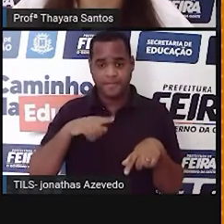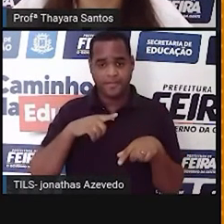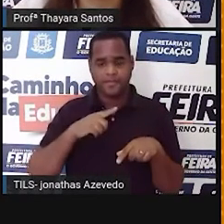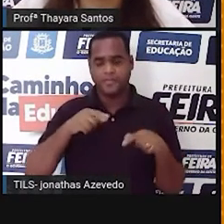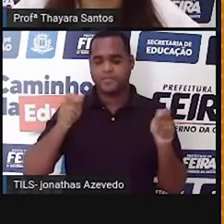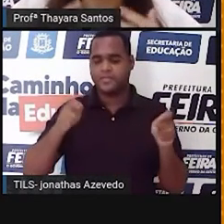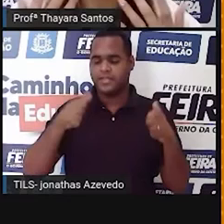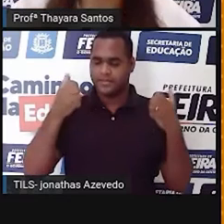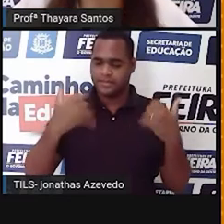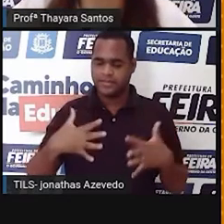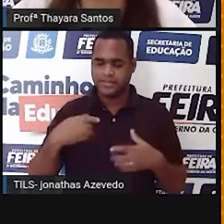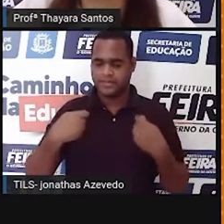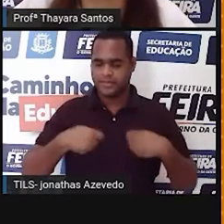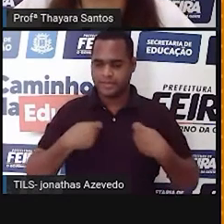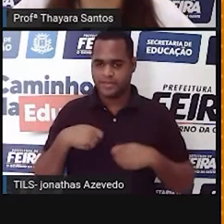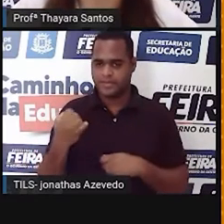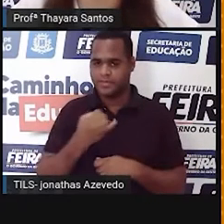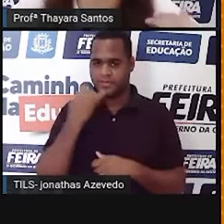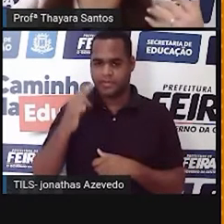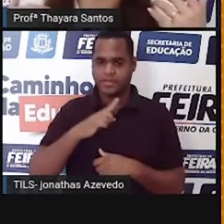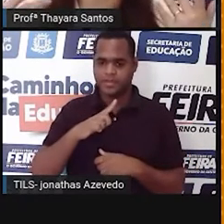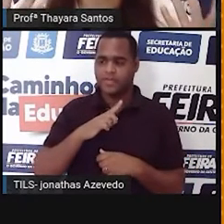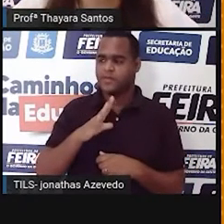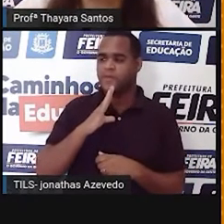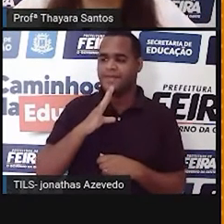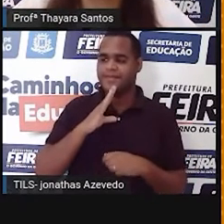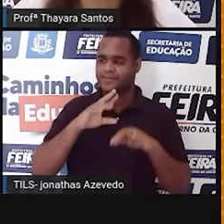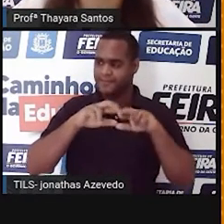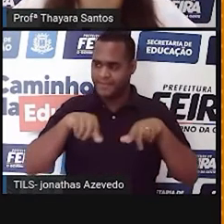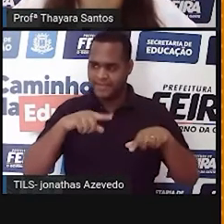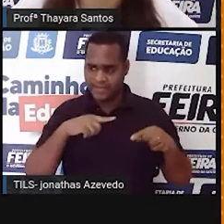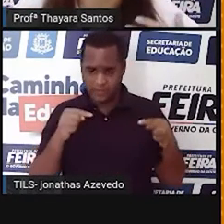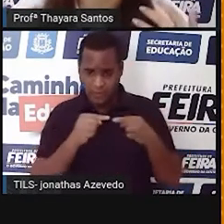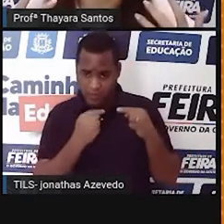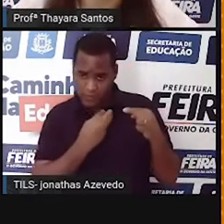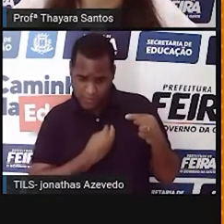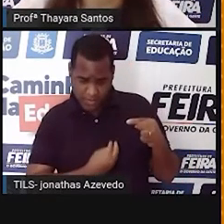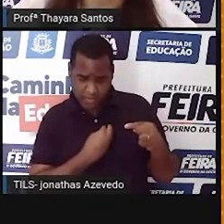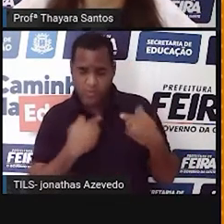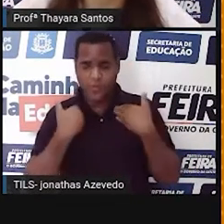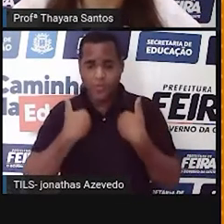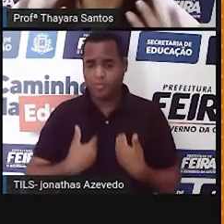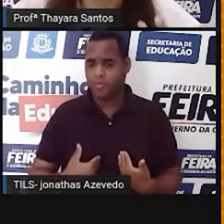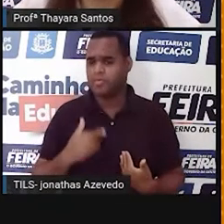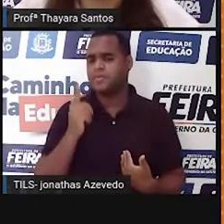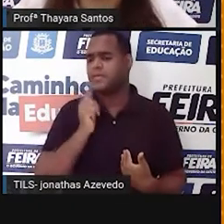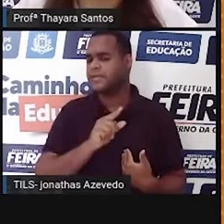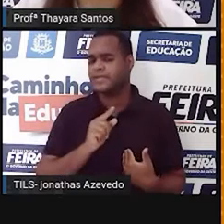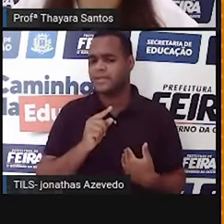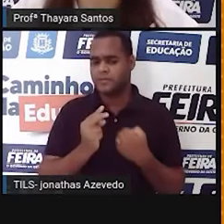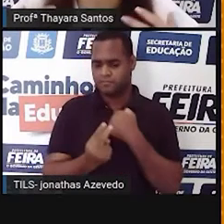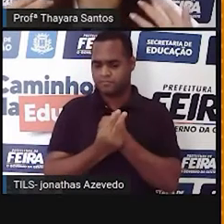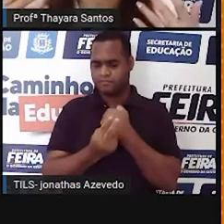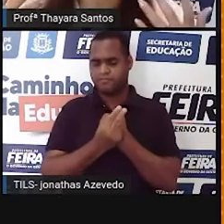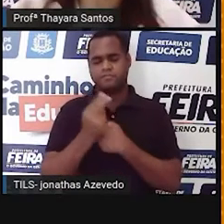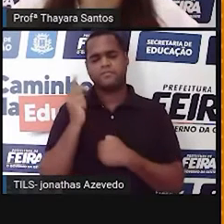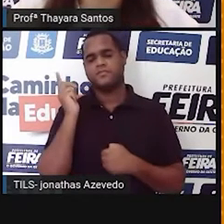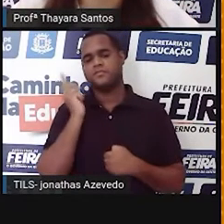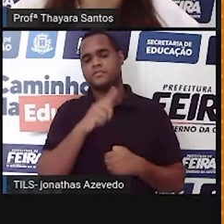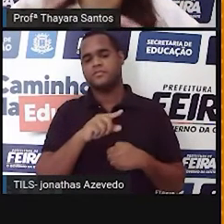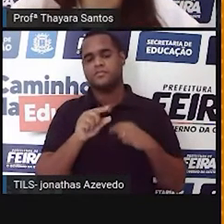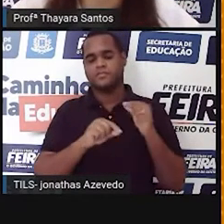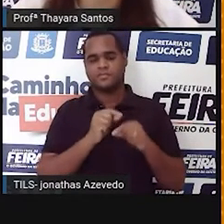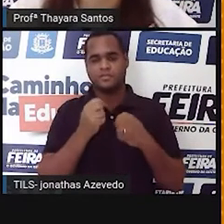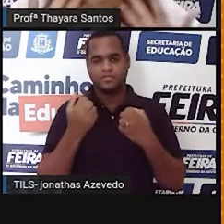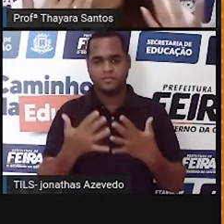gente precisa conhecer também para saber como é que o nosso corpo funciona, para saber como é que a gente pode se proteger, como é que a gente pode